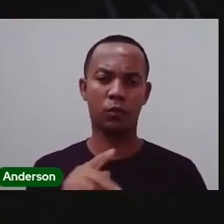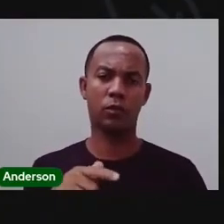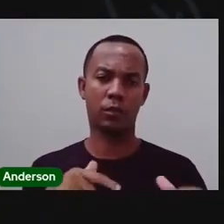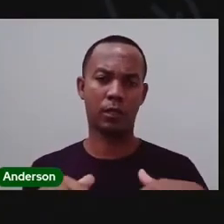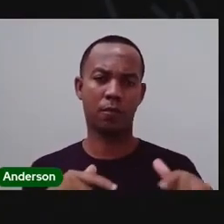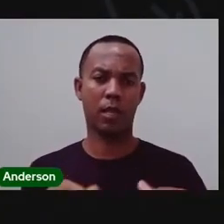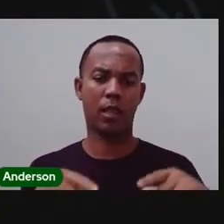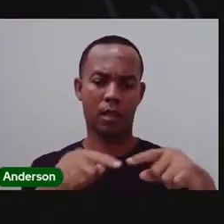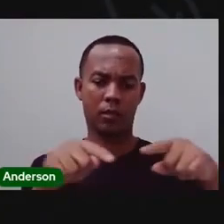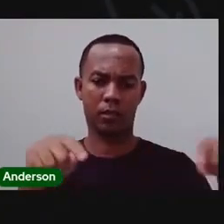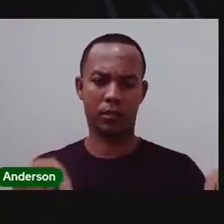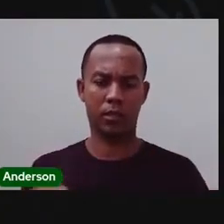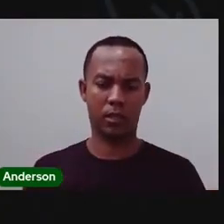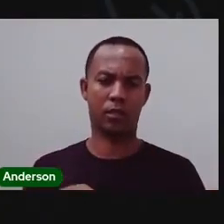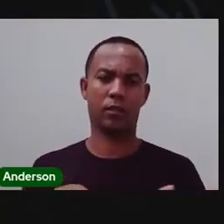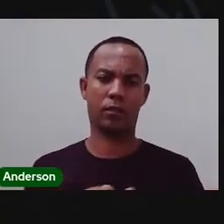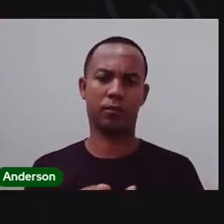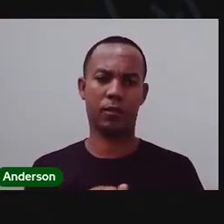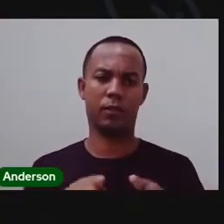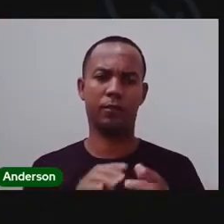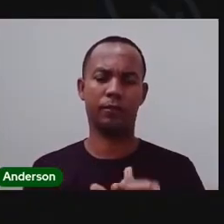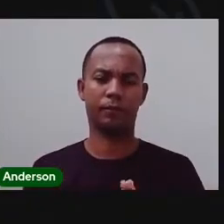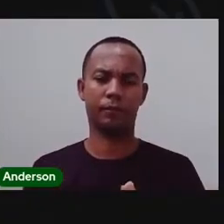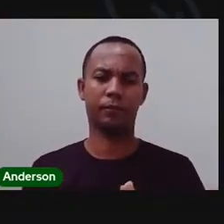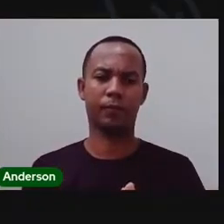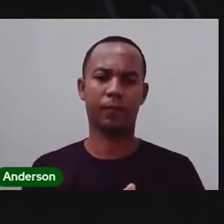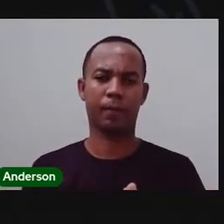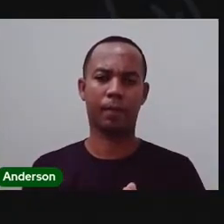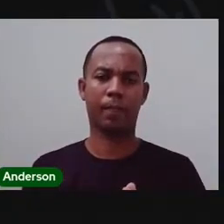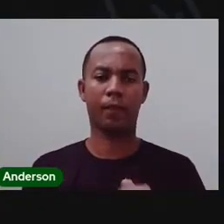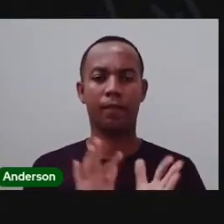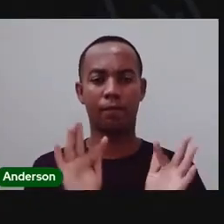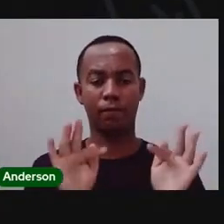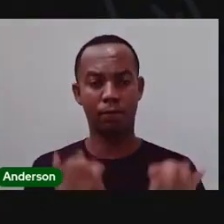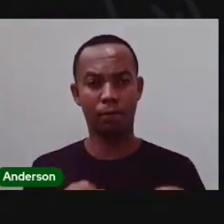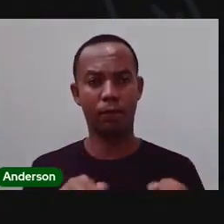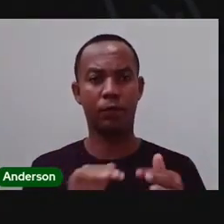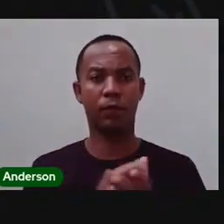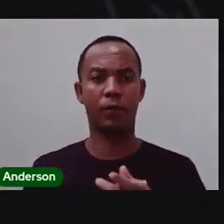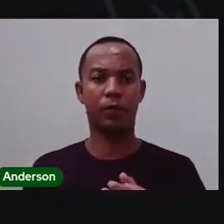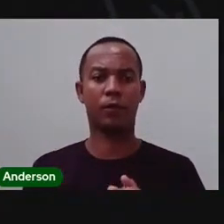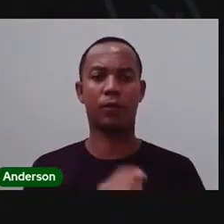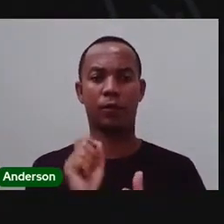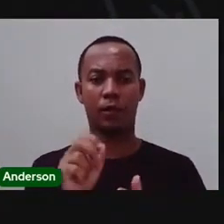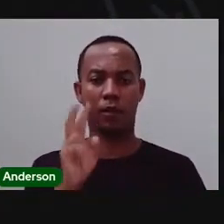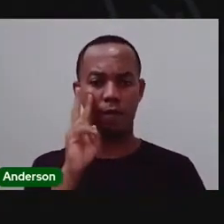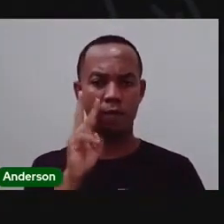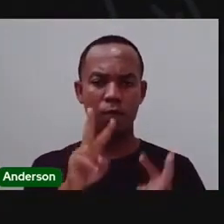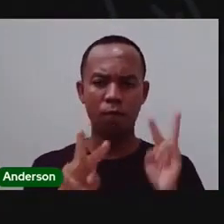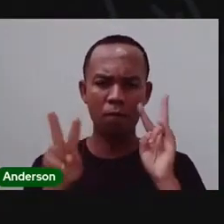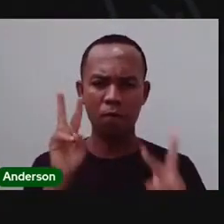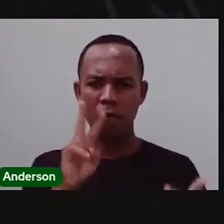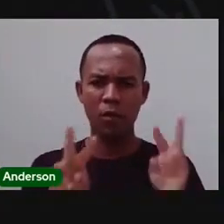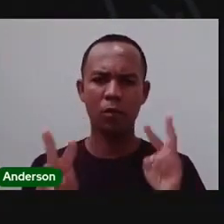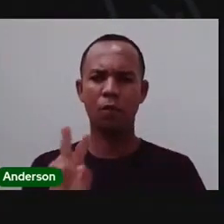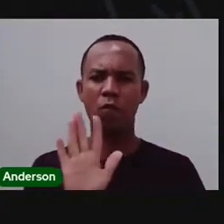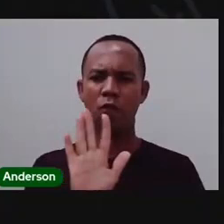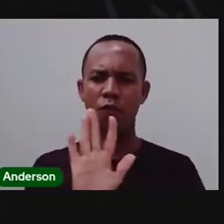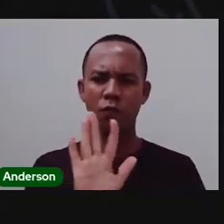de aula Certo? Então vamos lá Após, né? A visualização desse vídeo